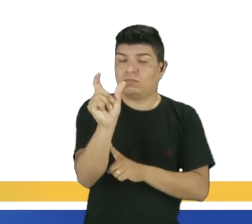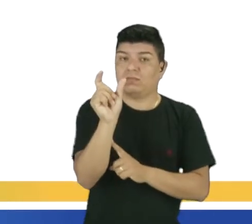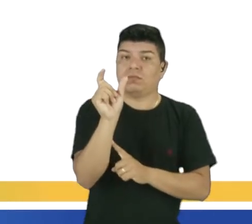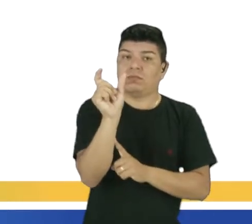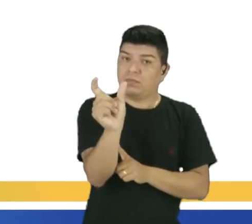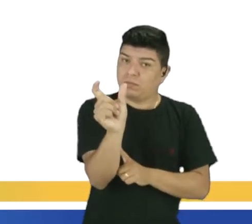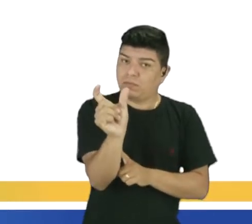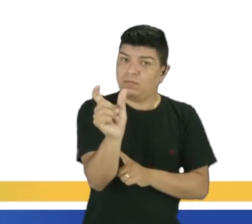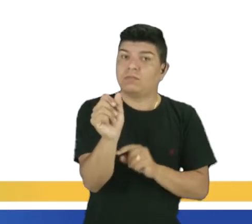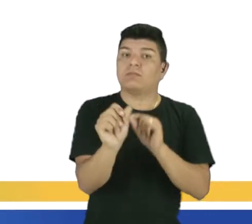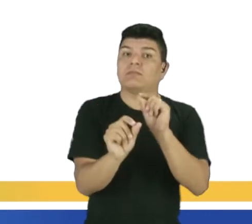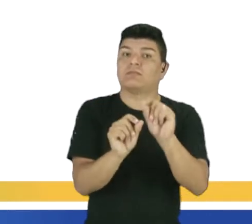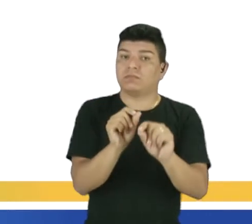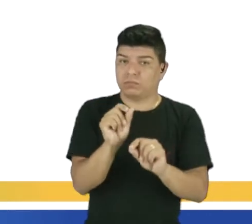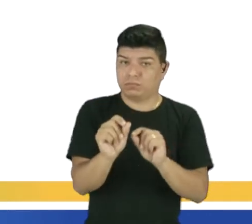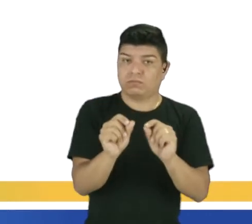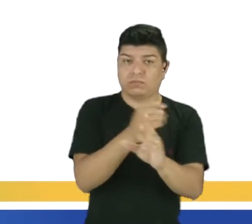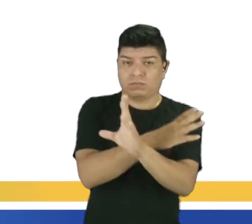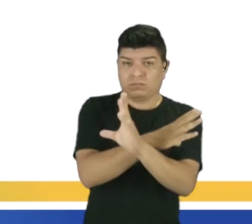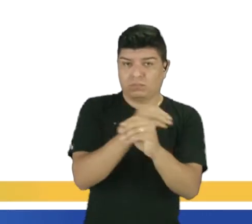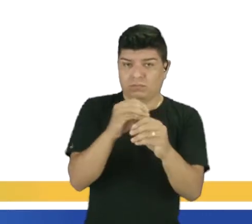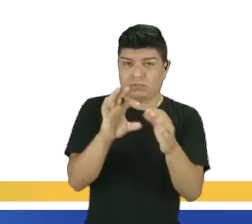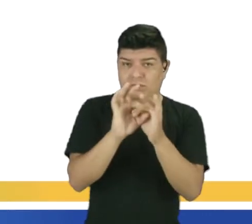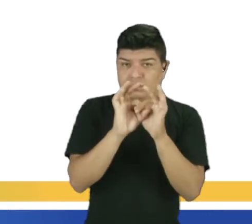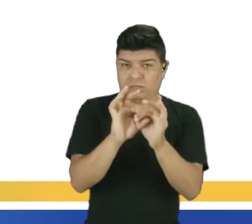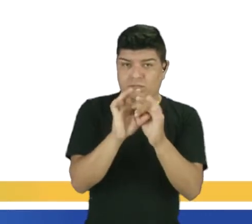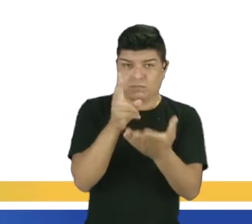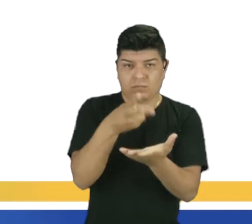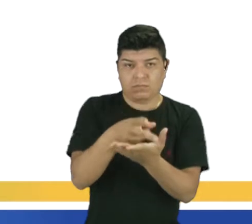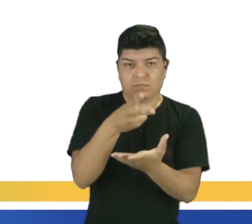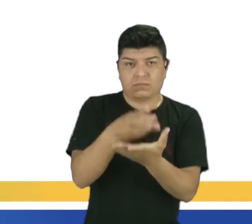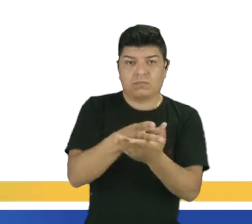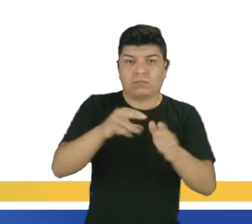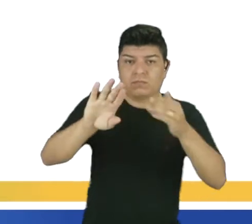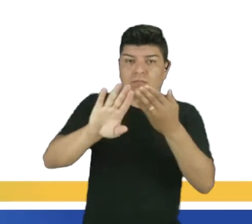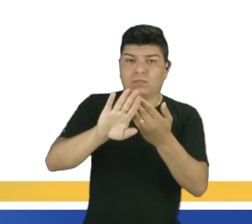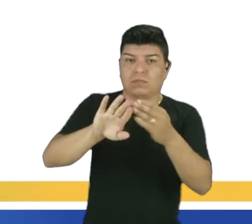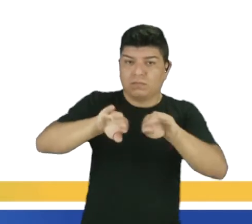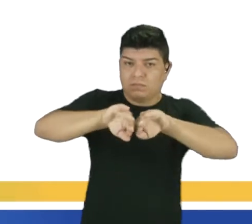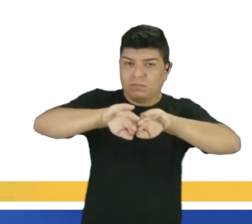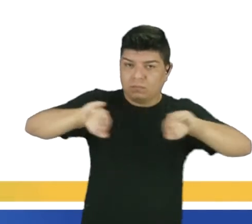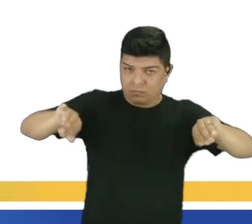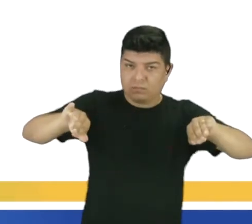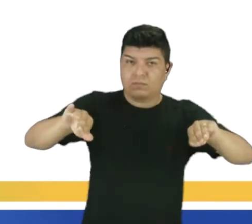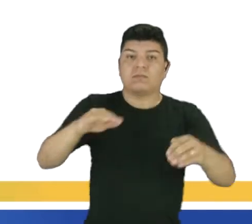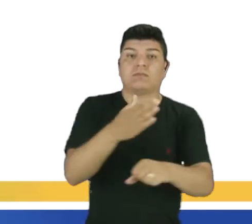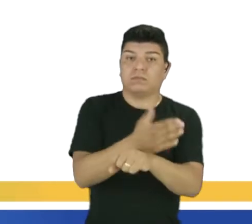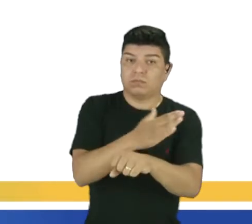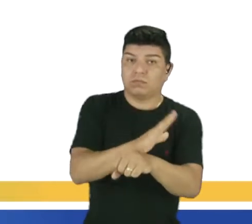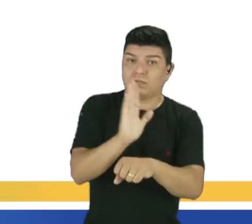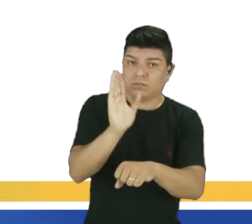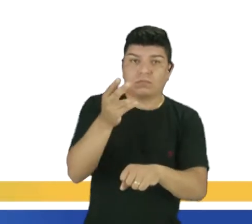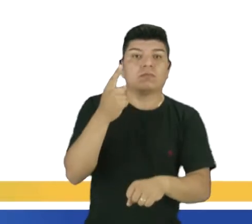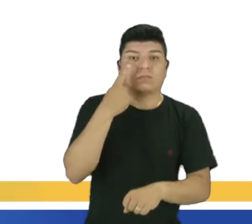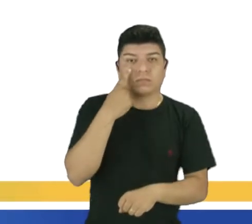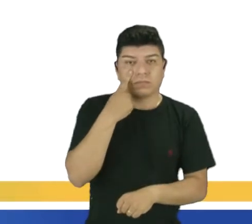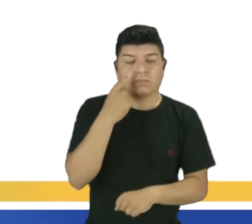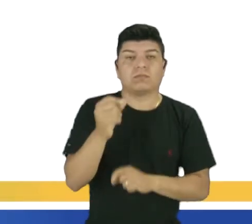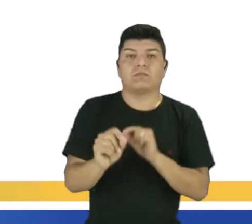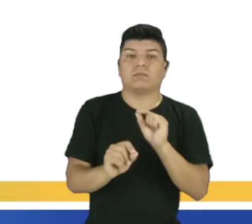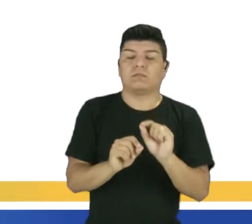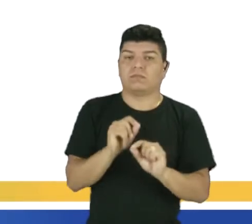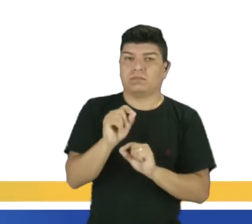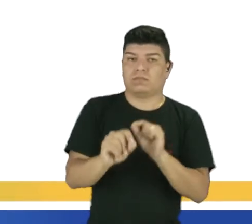correlative conjunction, ou condições correlativas, sempre estarão separadas. A gente vai ver na prática, já, já, né, que